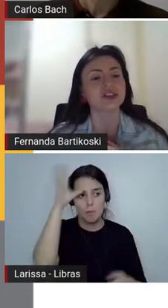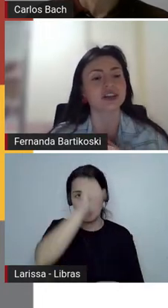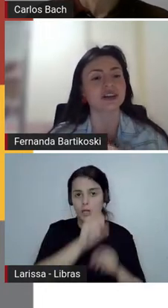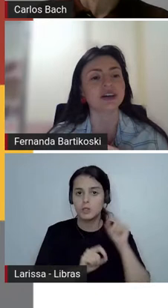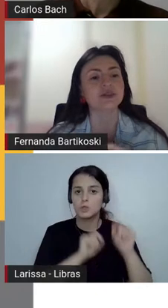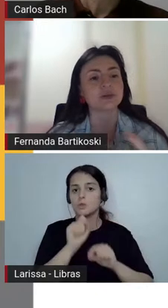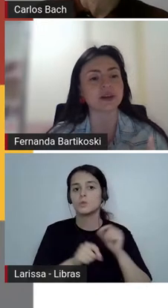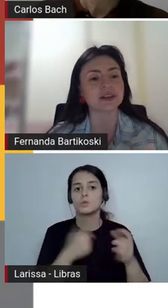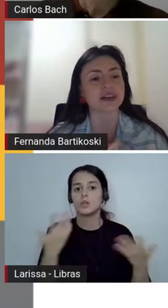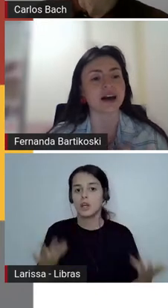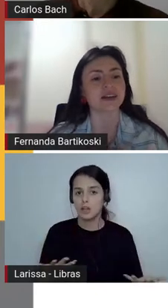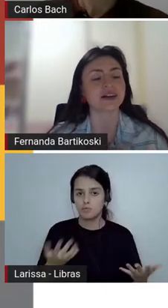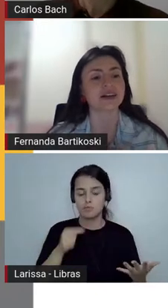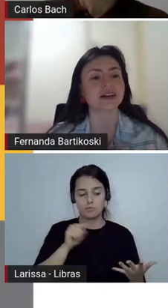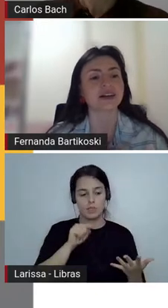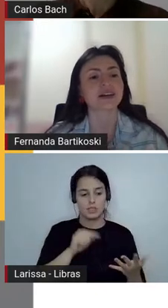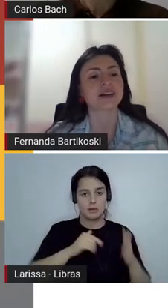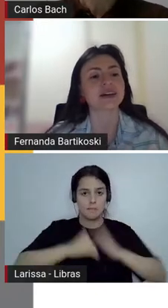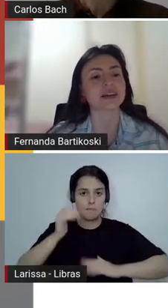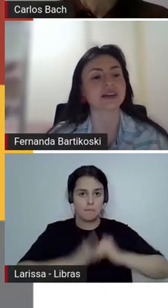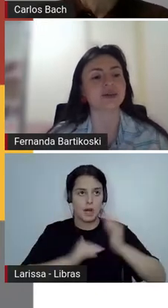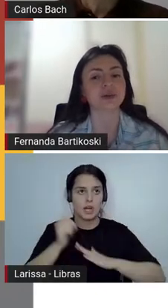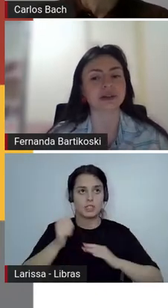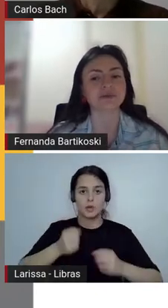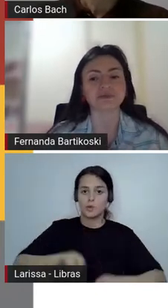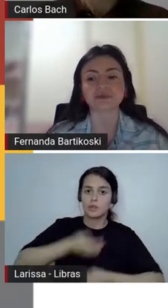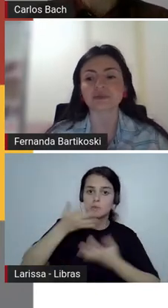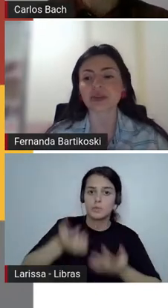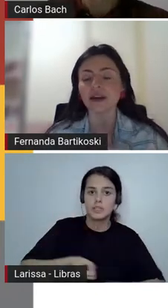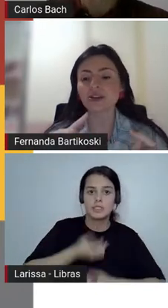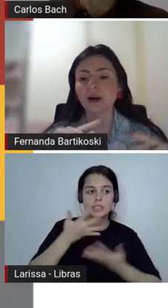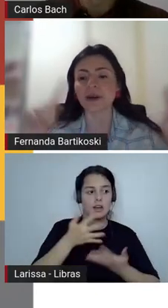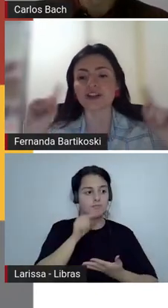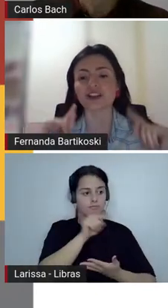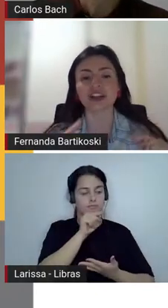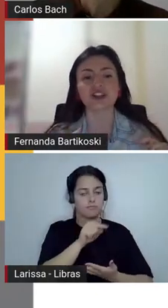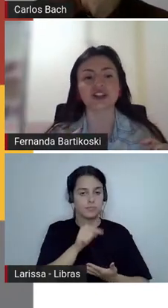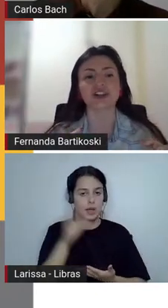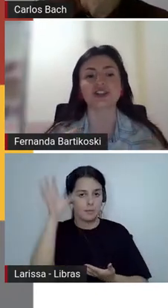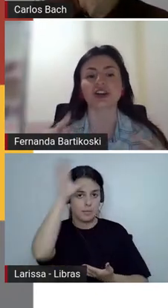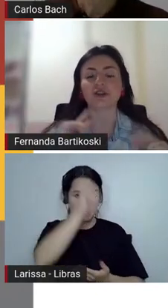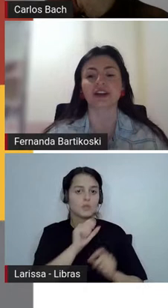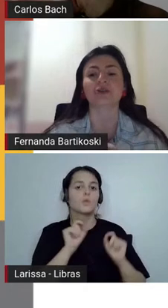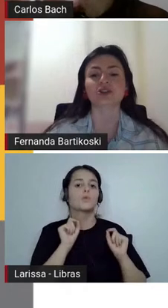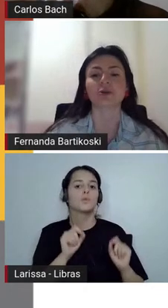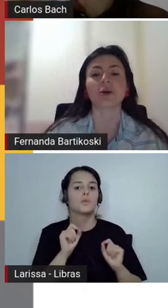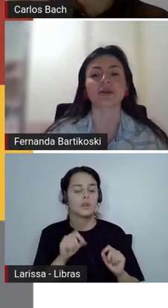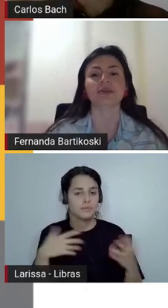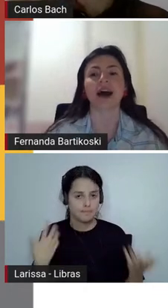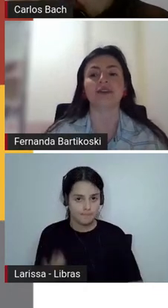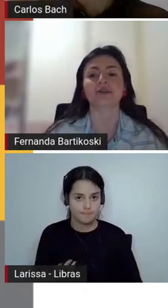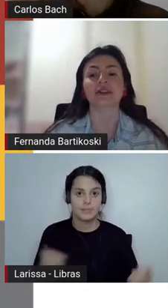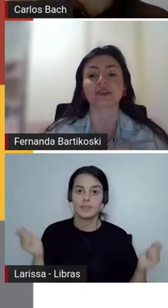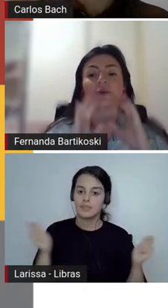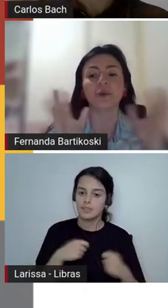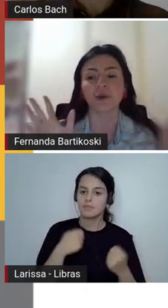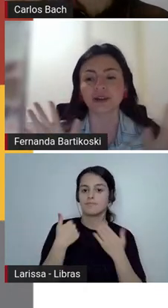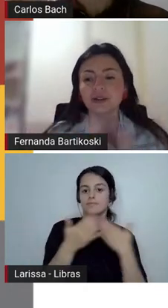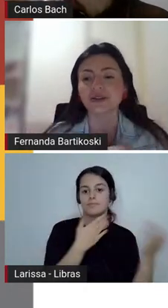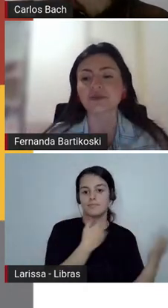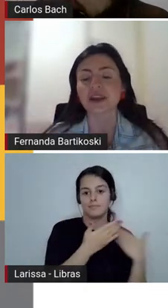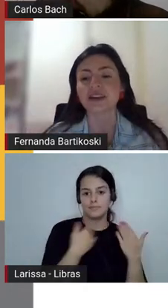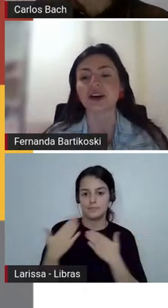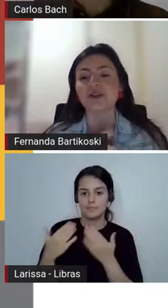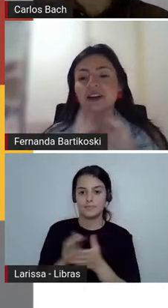gostariam de expressar, né? Essa leitura. Só para a gente ir adiante, eu vou ler o último comentário, que são